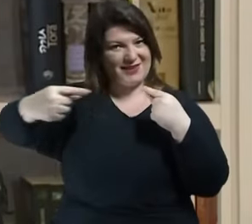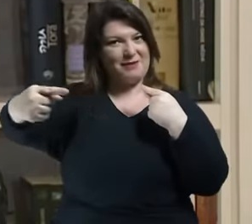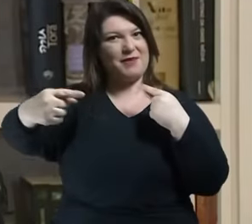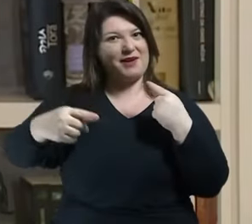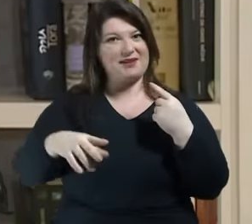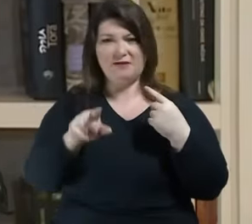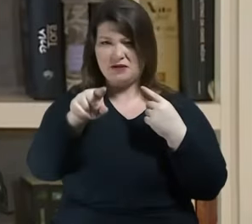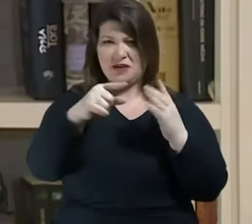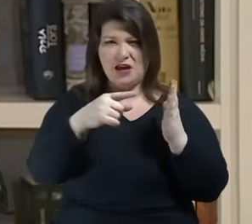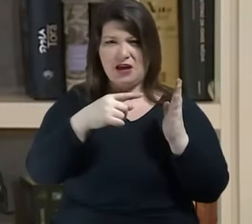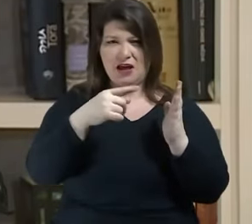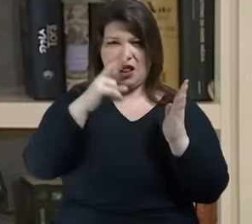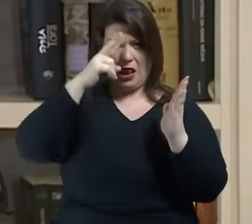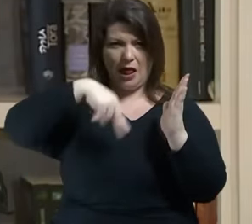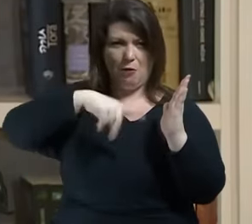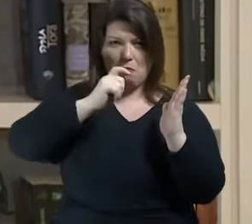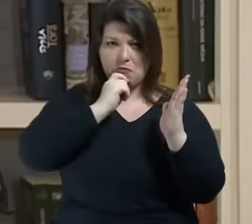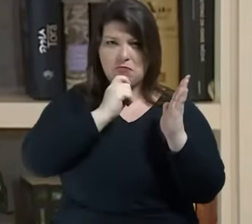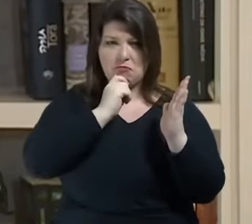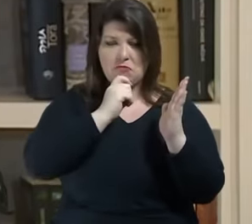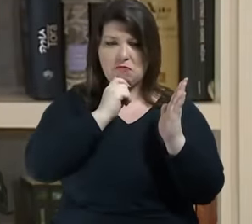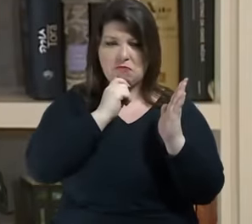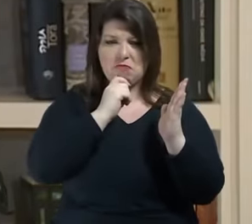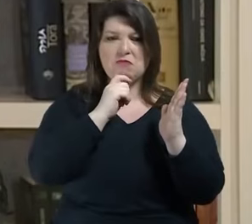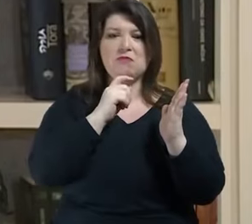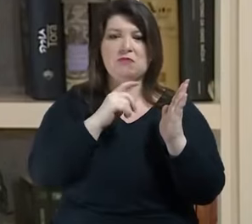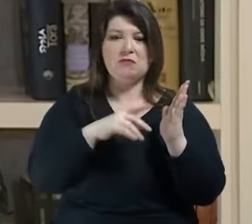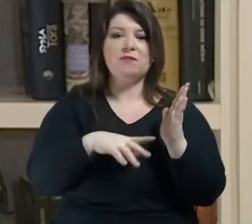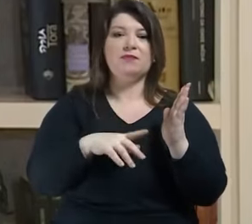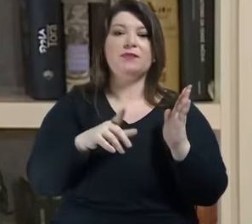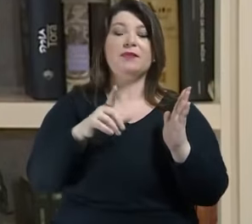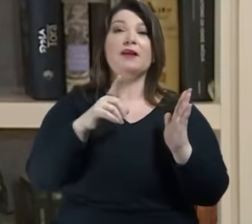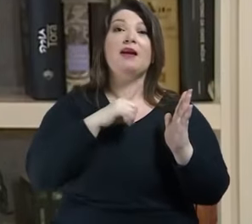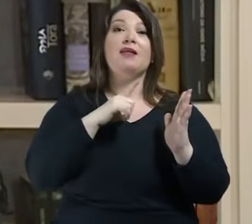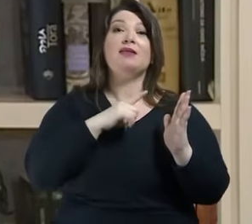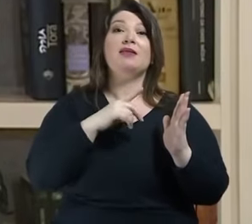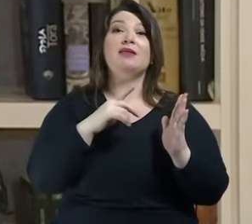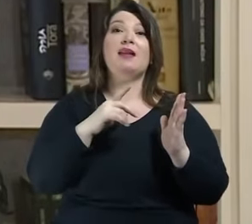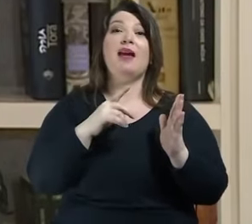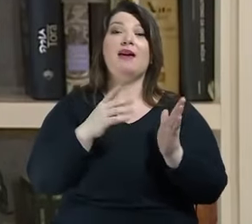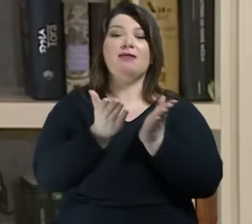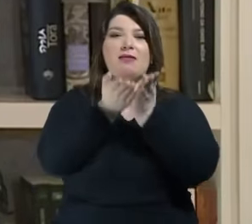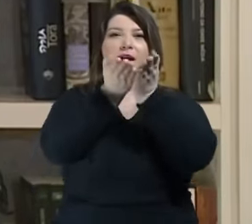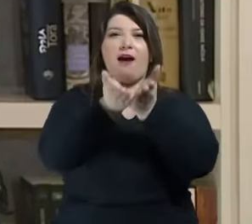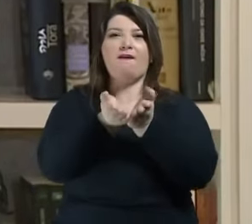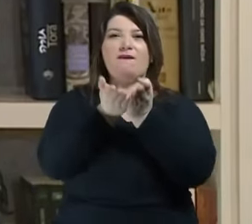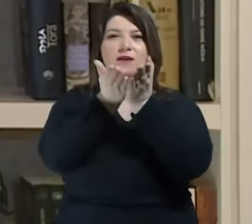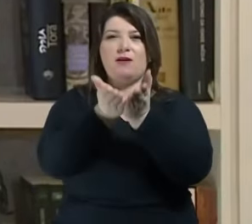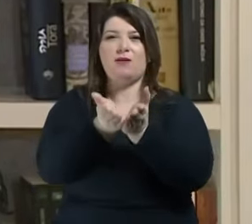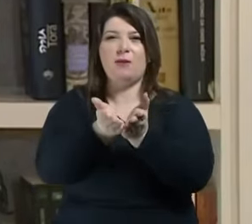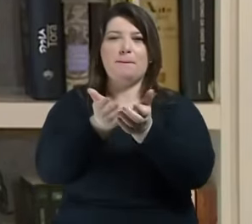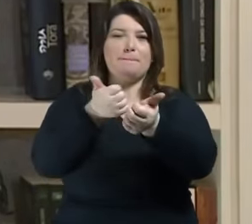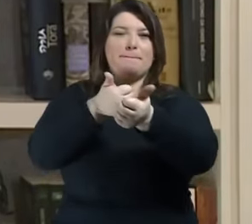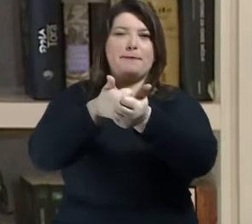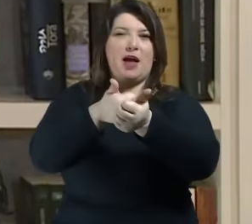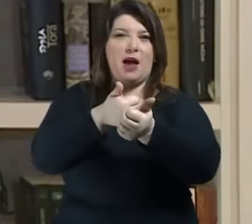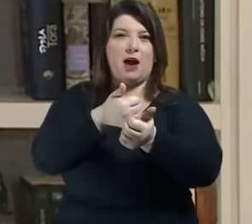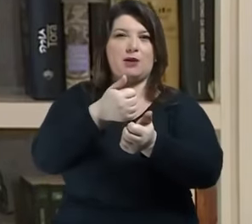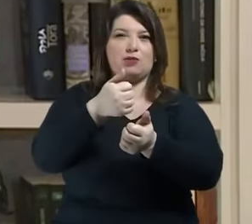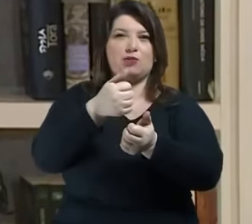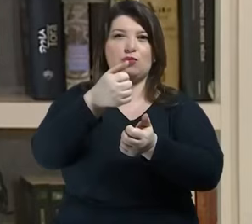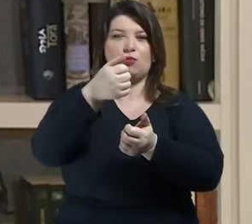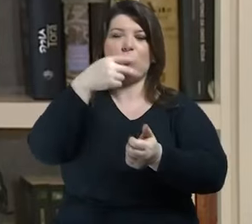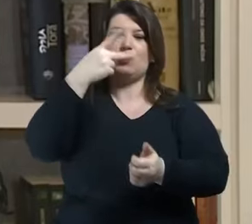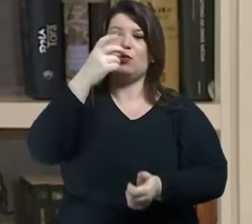em um navio perto do polo norte doutor Vitor está morrendo e o monstro é surpreendido na cabine do doutor Vitor